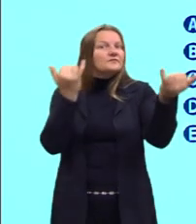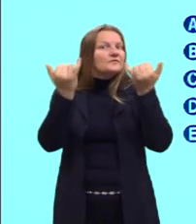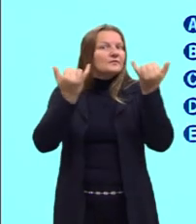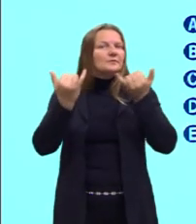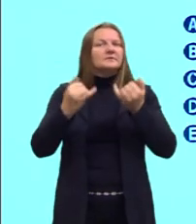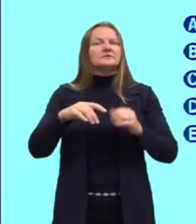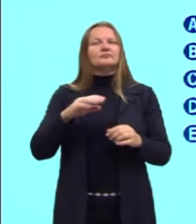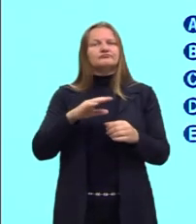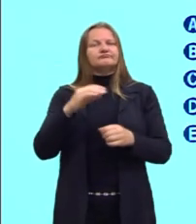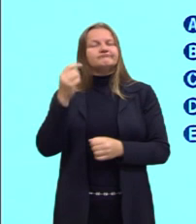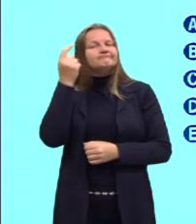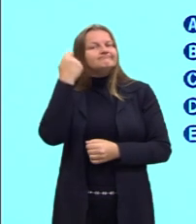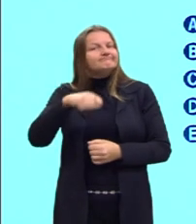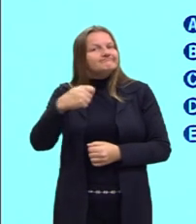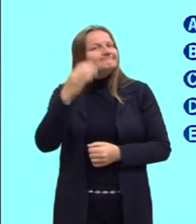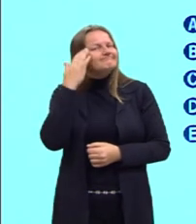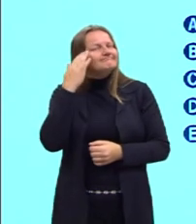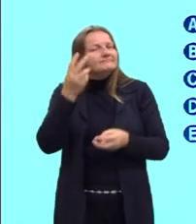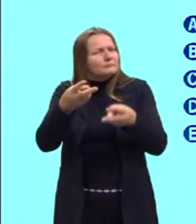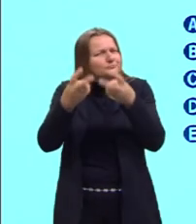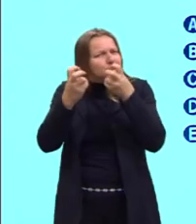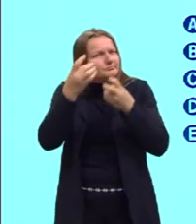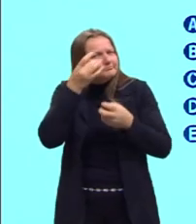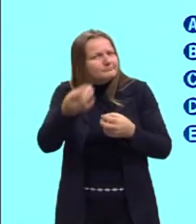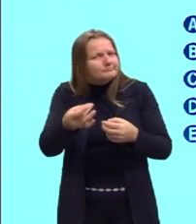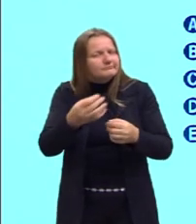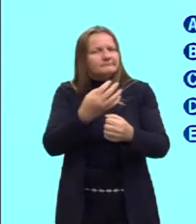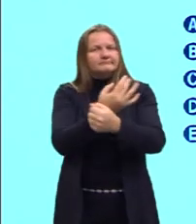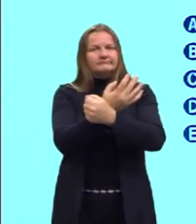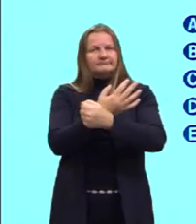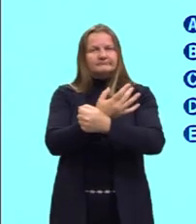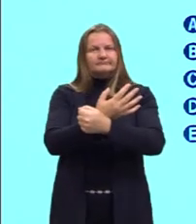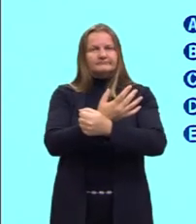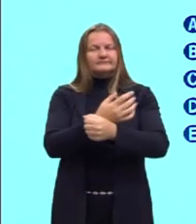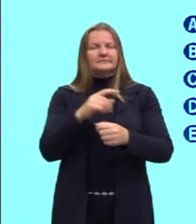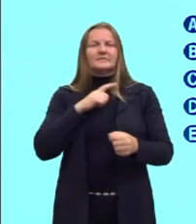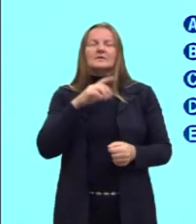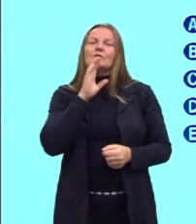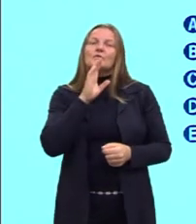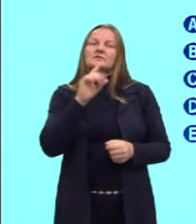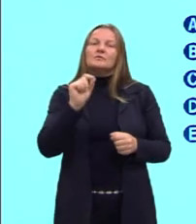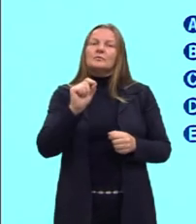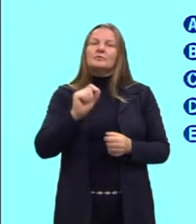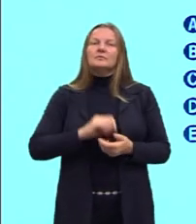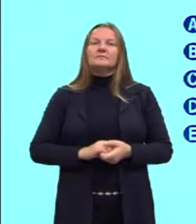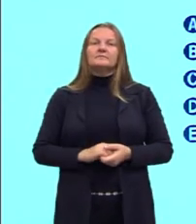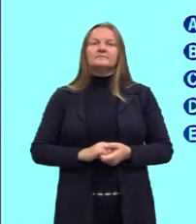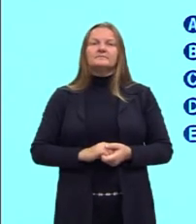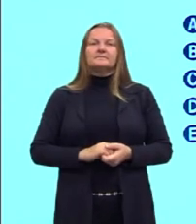em consideração, quando o meio está ácido, é conhecida como